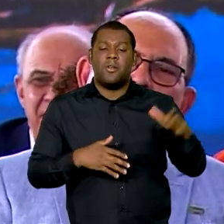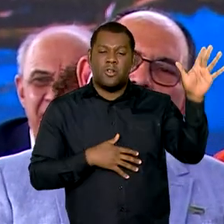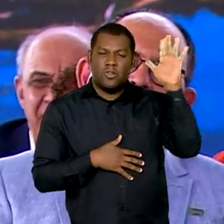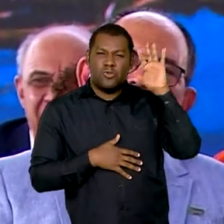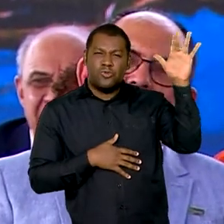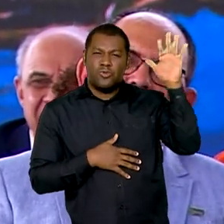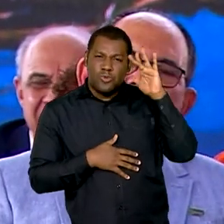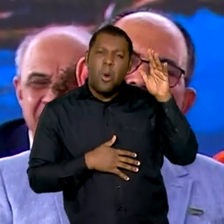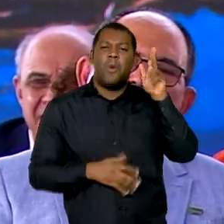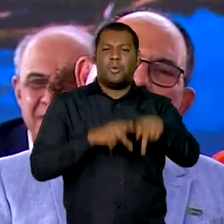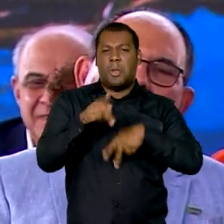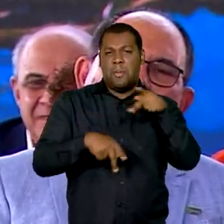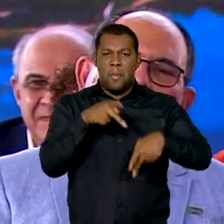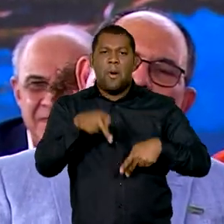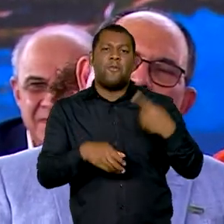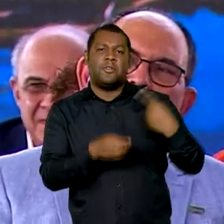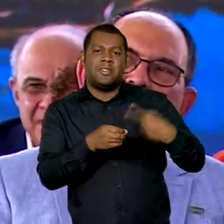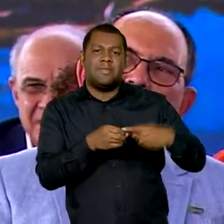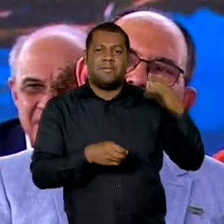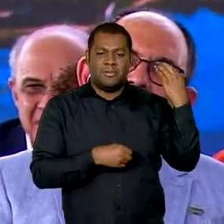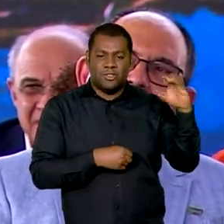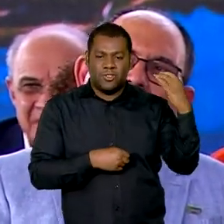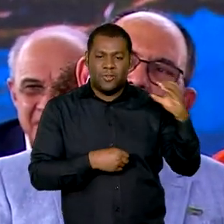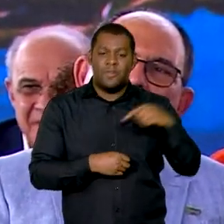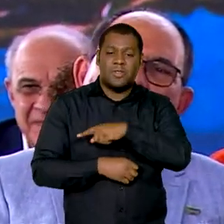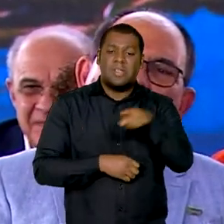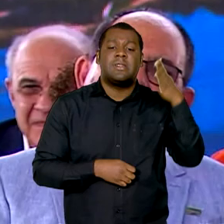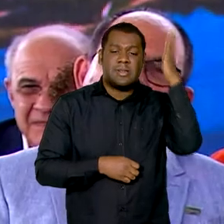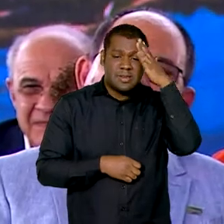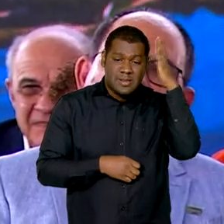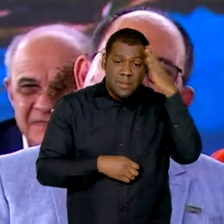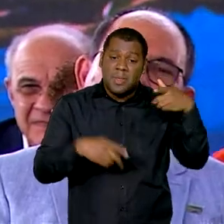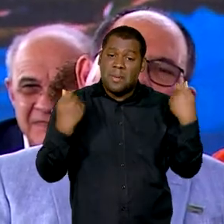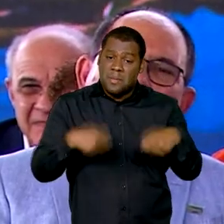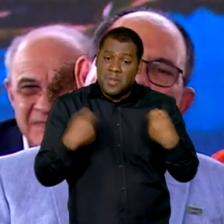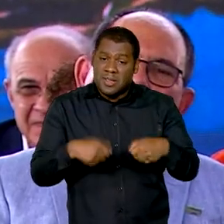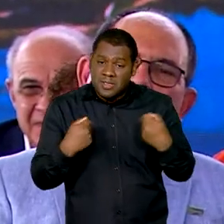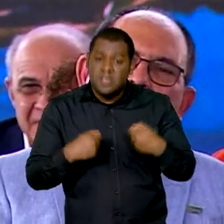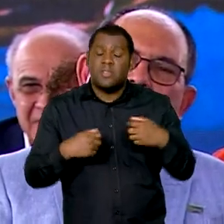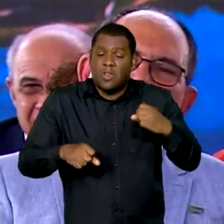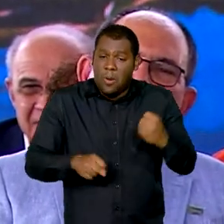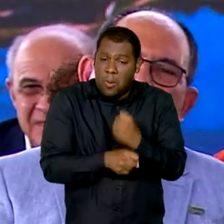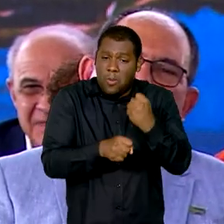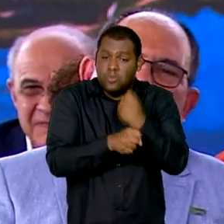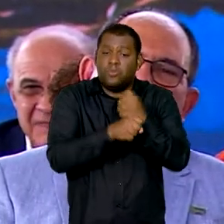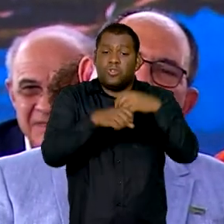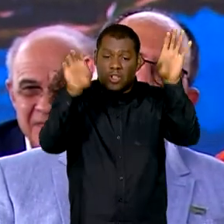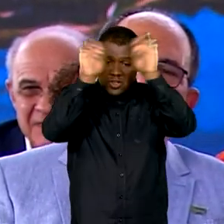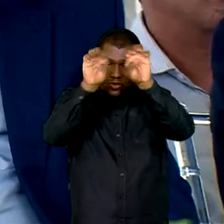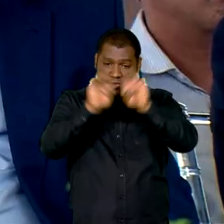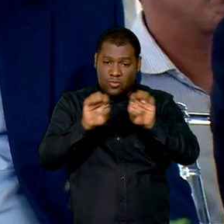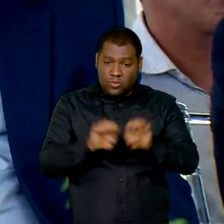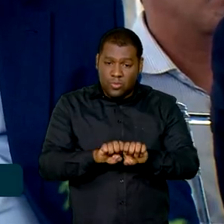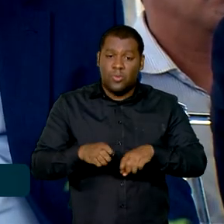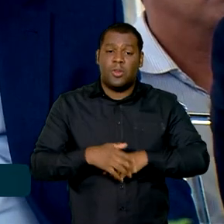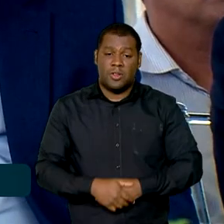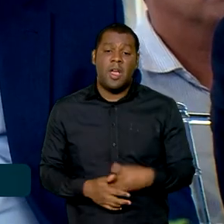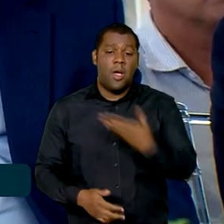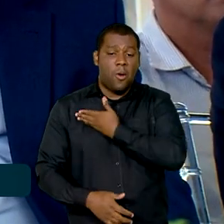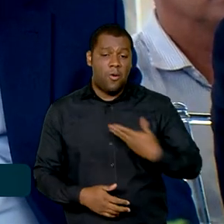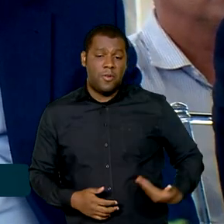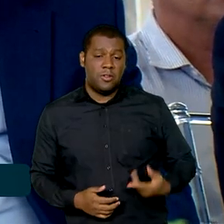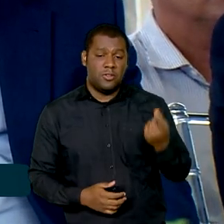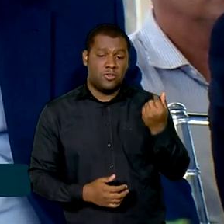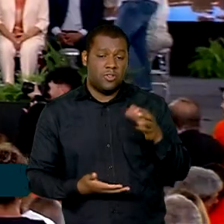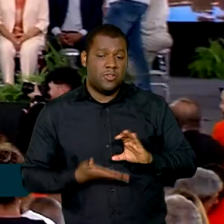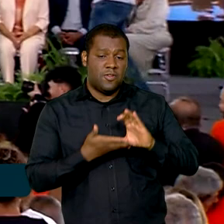da população. A gente sabe que precisa ser feita uma dragagem de 60 milhões de reais para que